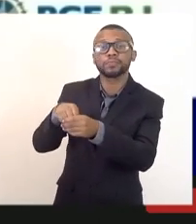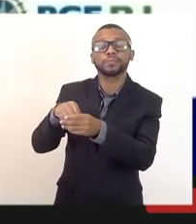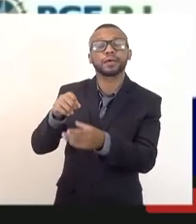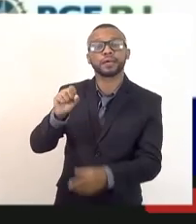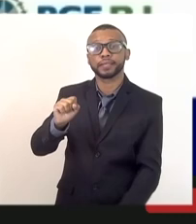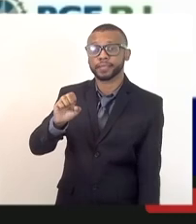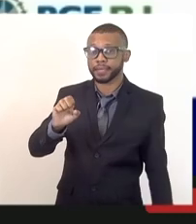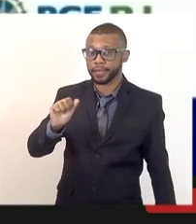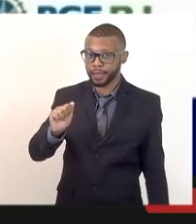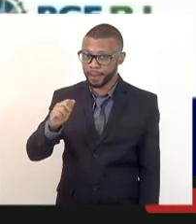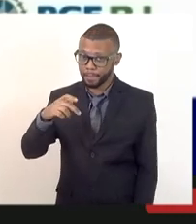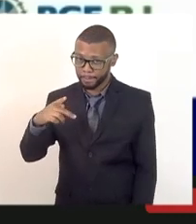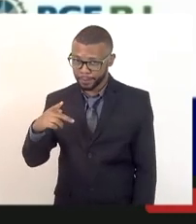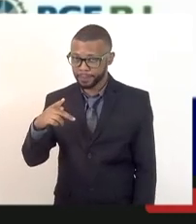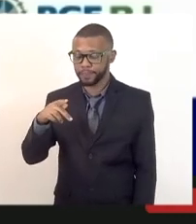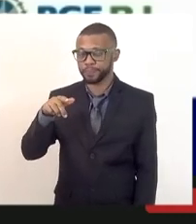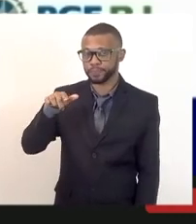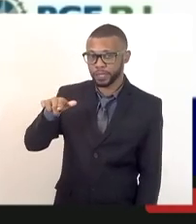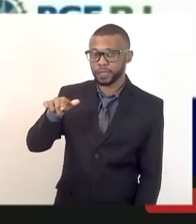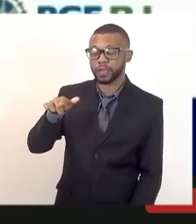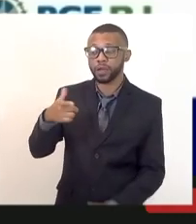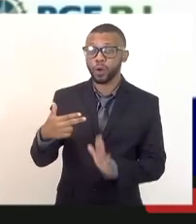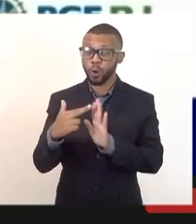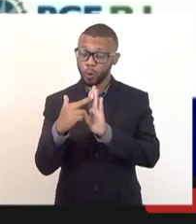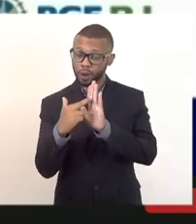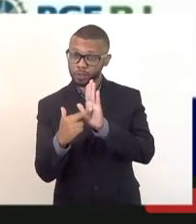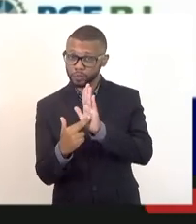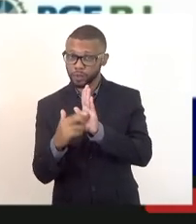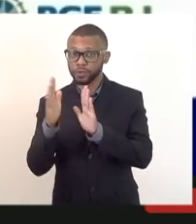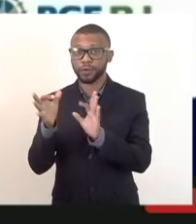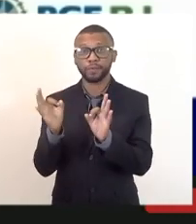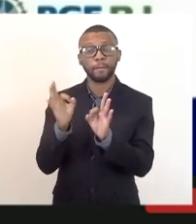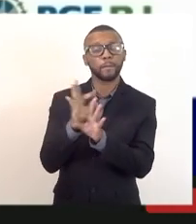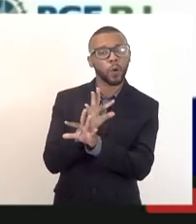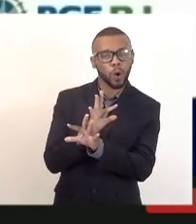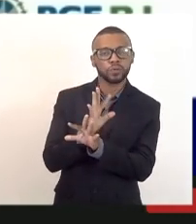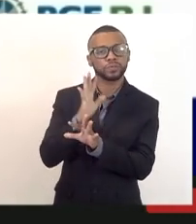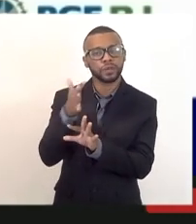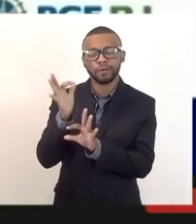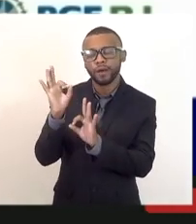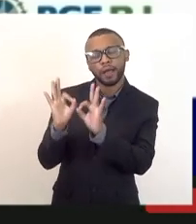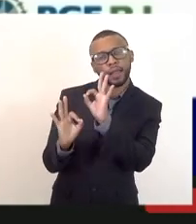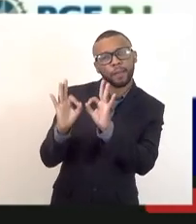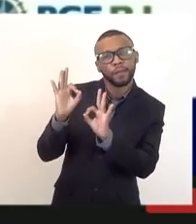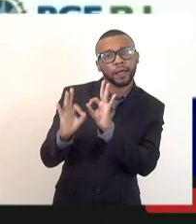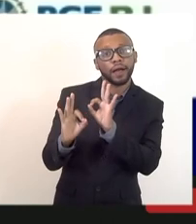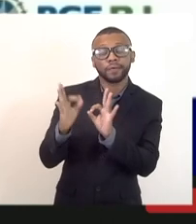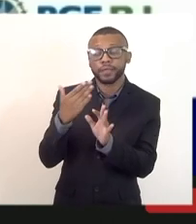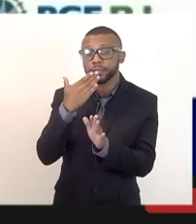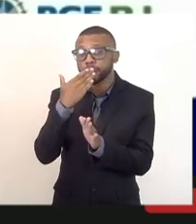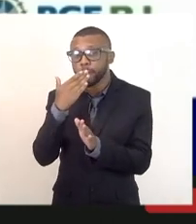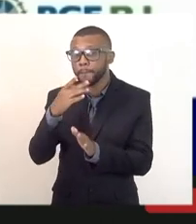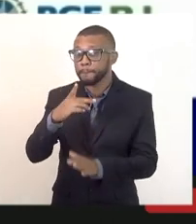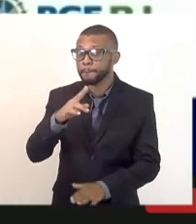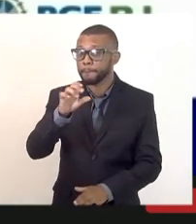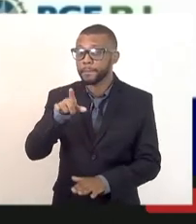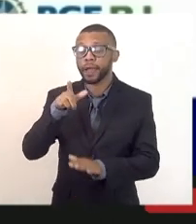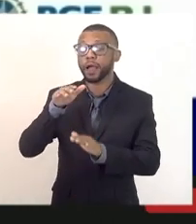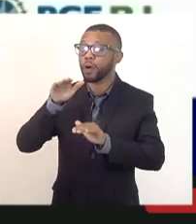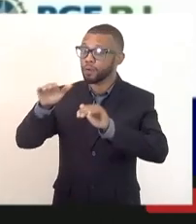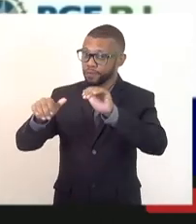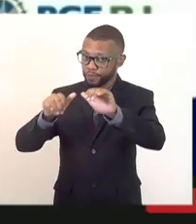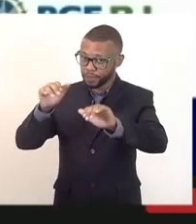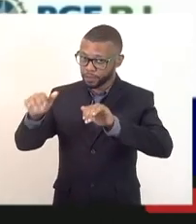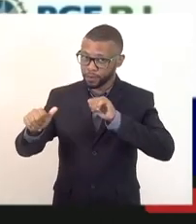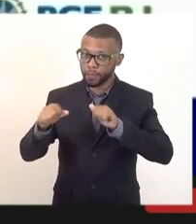já está praticamente pronto, elaborado, fazer essa pré-convocação, que é importante, para a gente ter noção